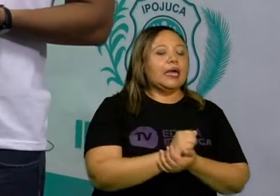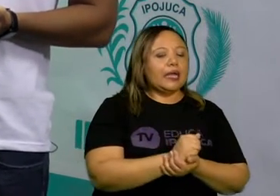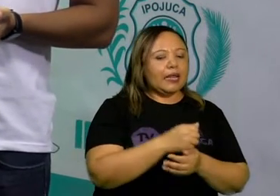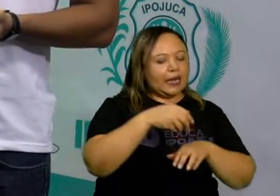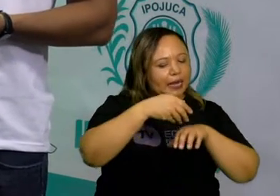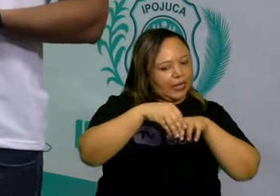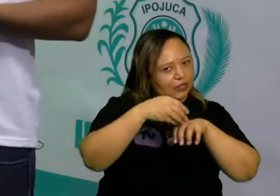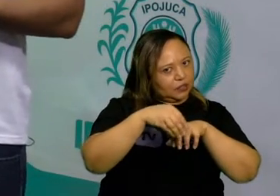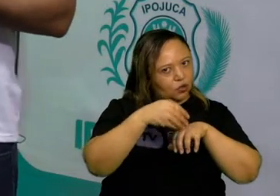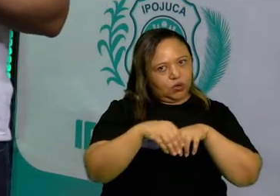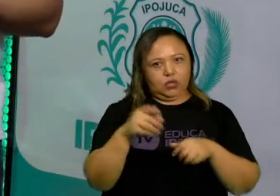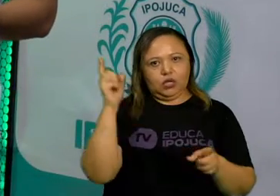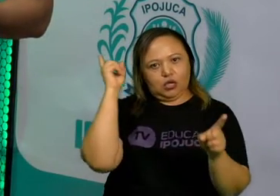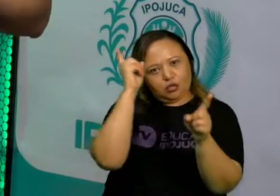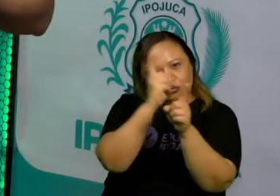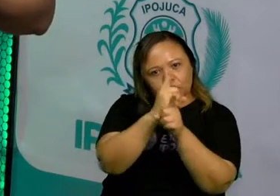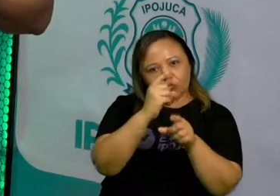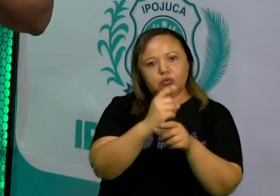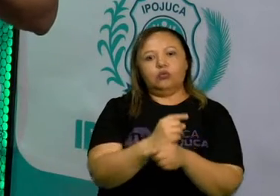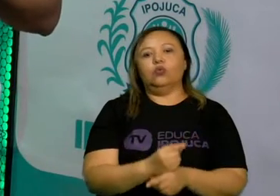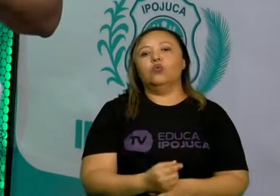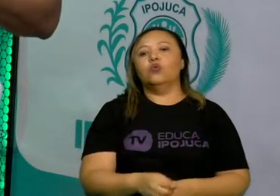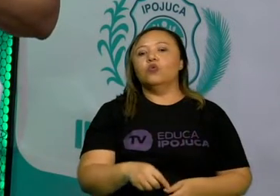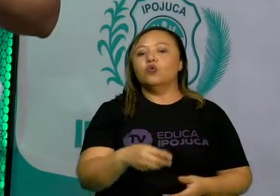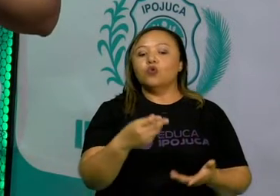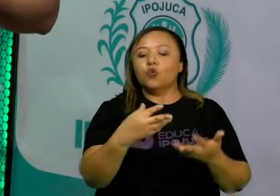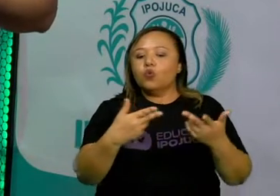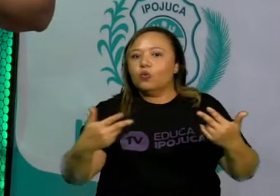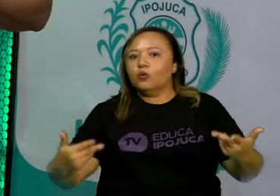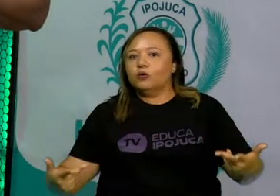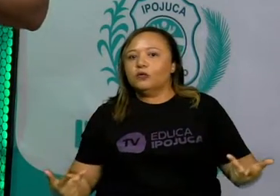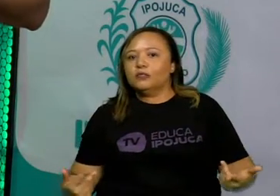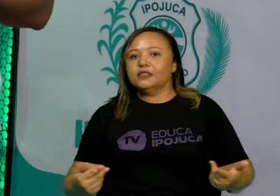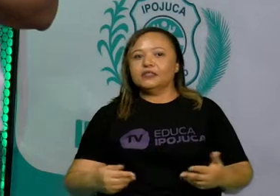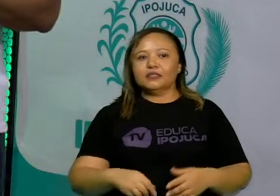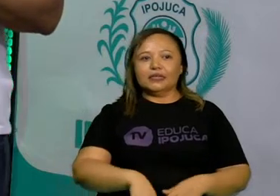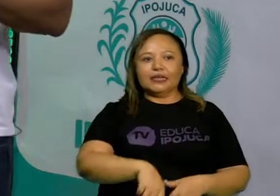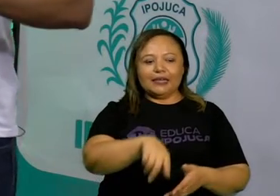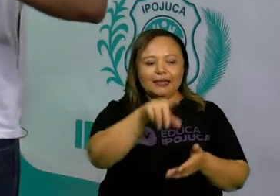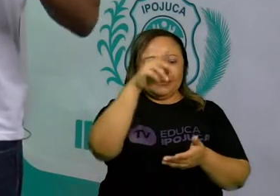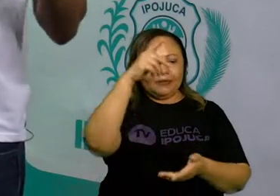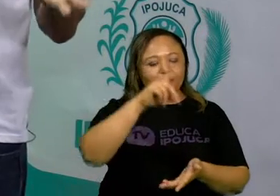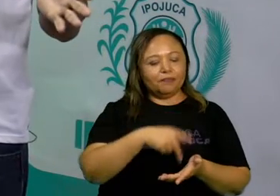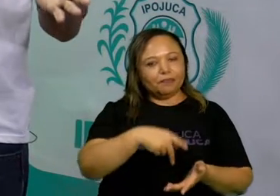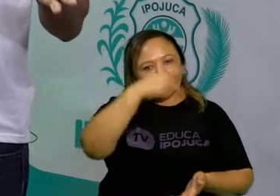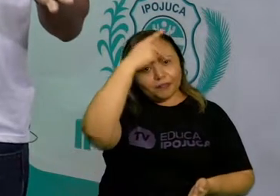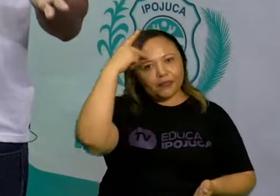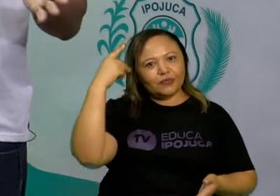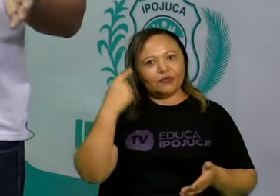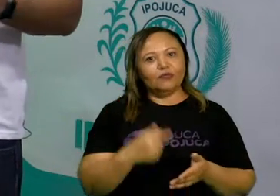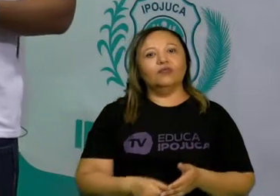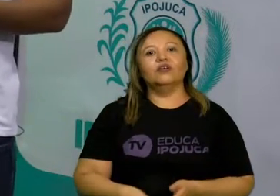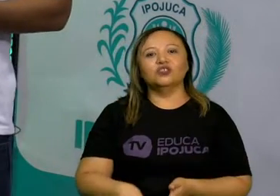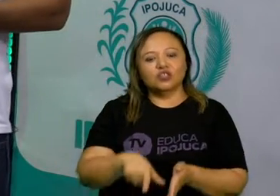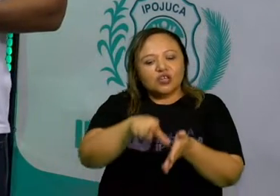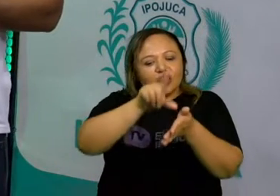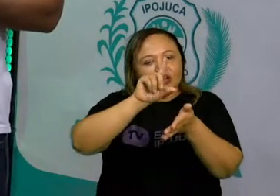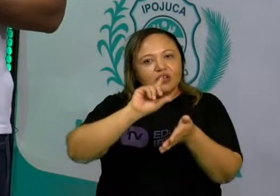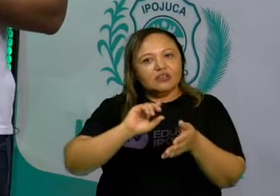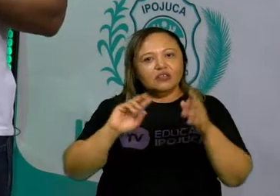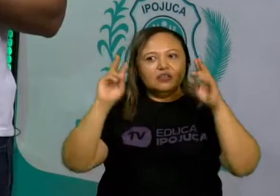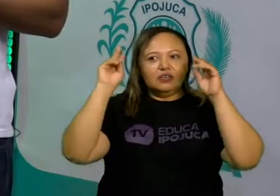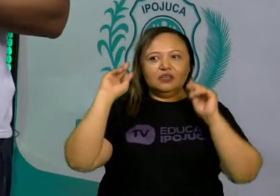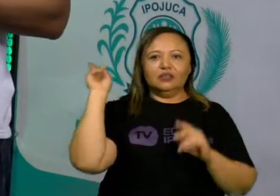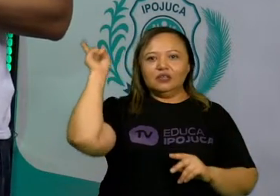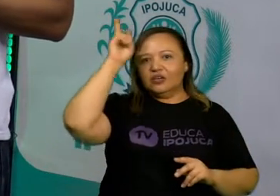sobre a história de determinadas civilizações da nossa humanidade. E